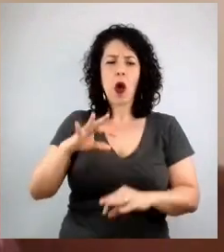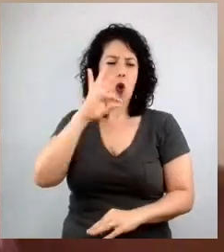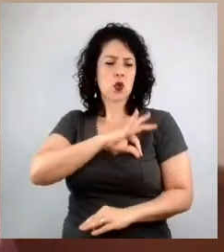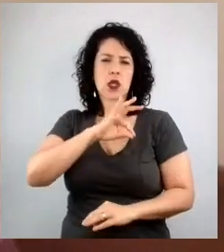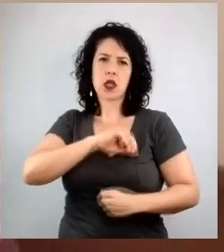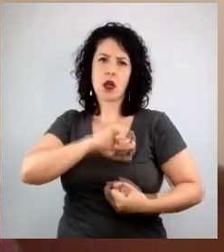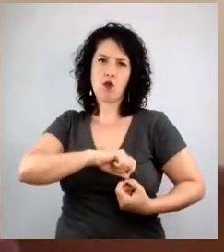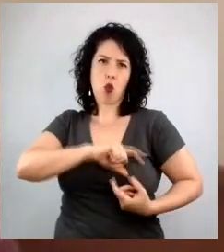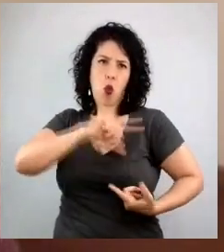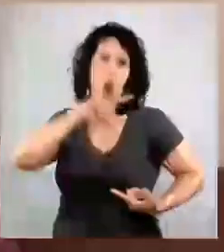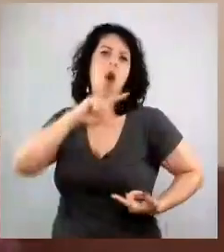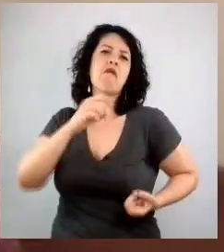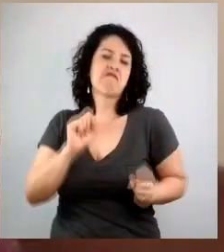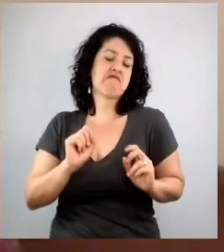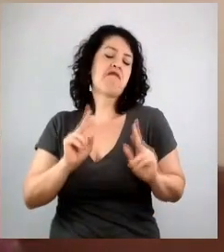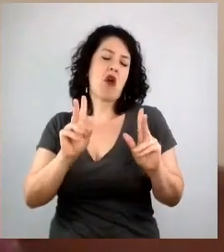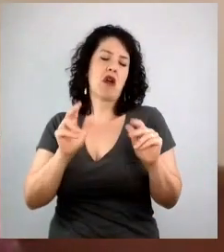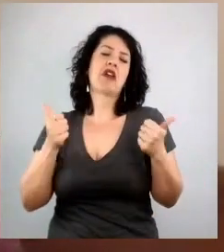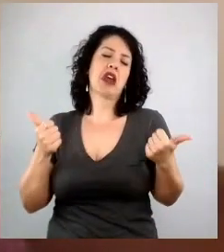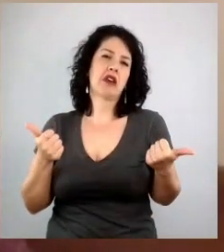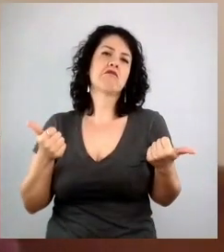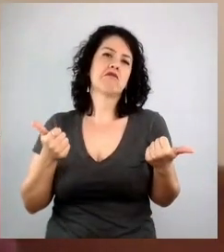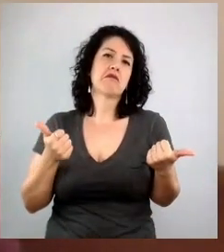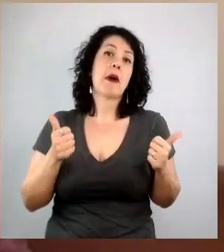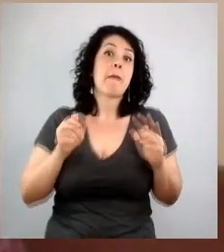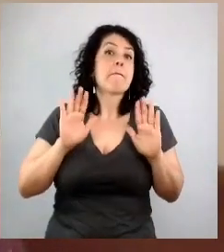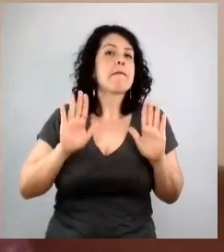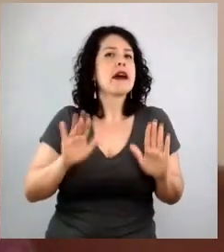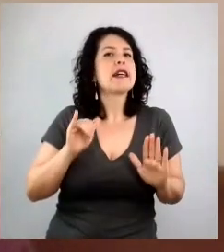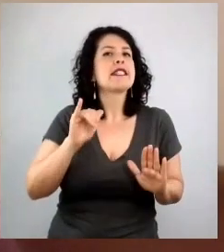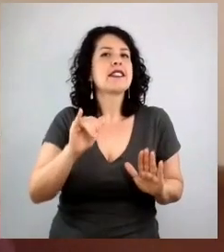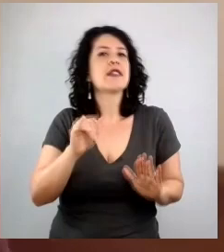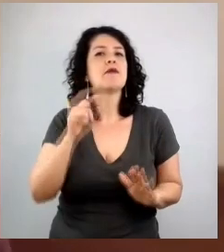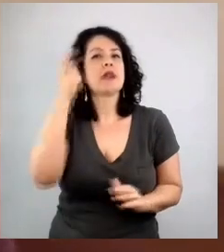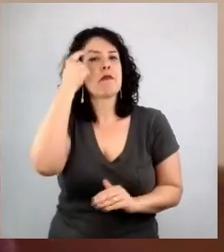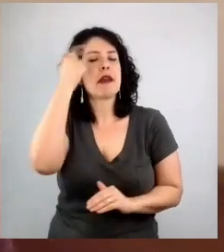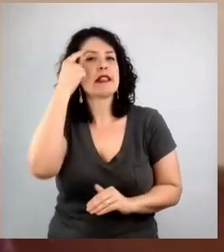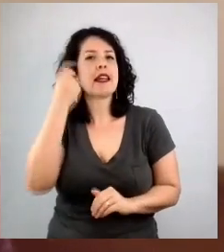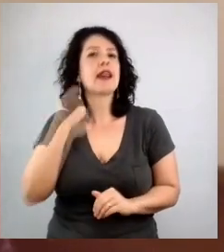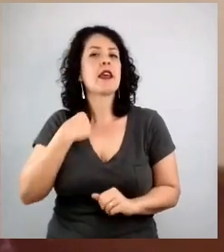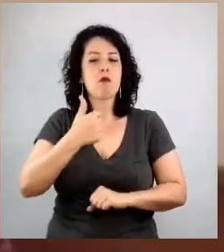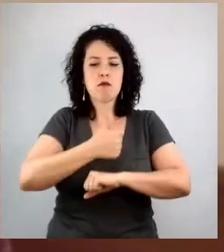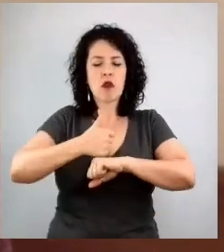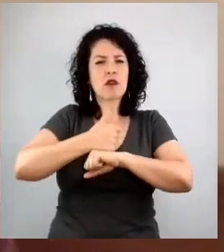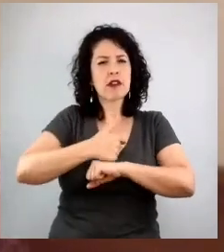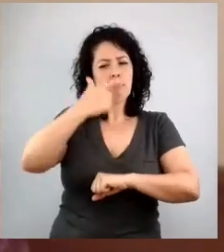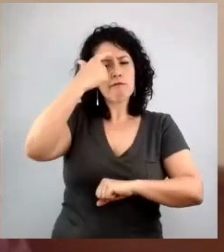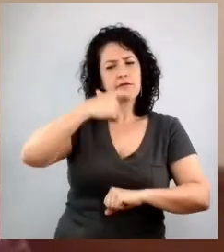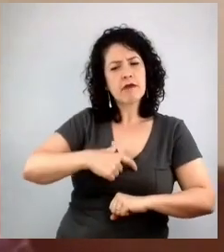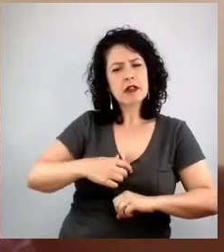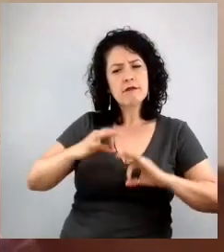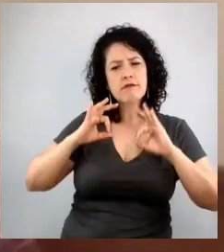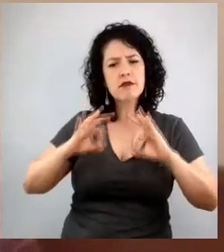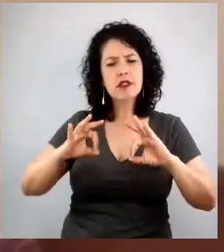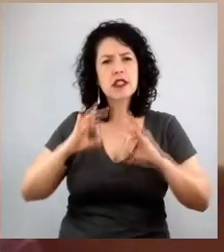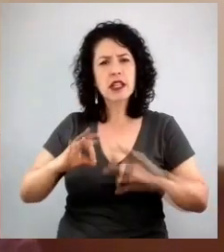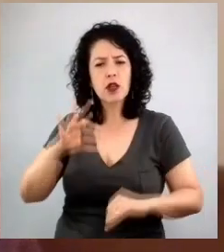recompensa é boa se você decidir por transformar esse talento em recompensa. Mas, em certo momento, ela